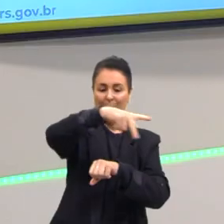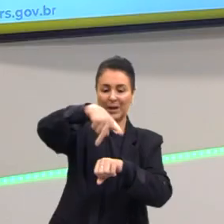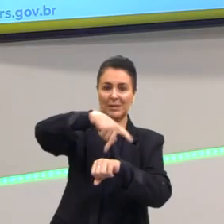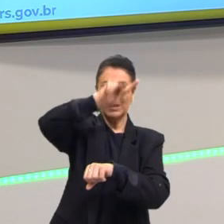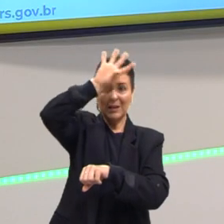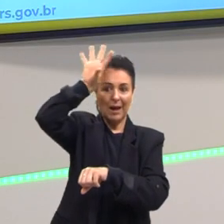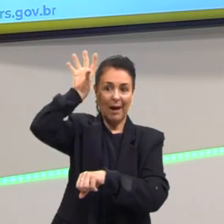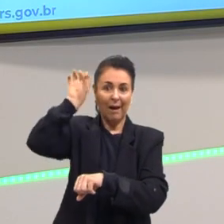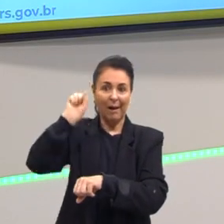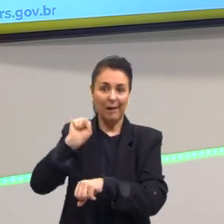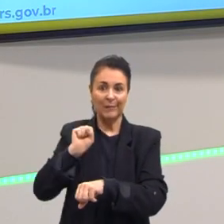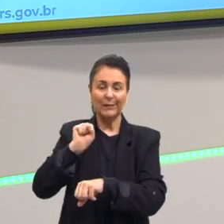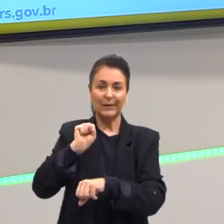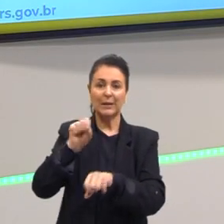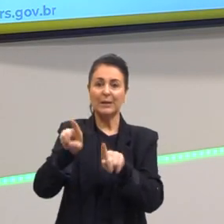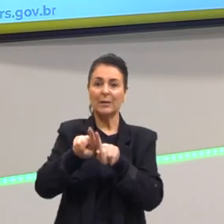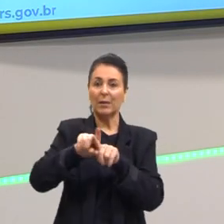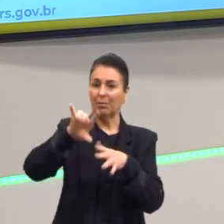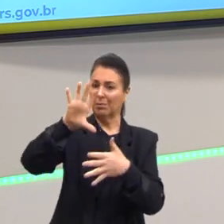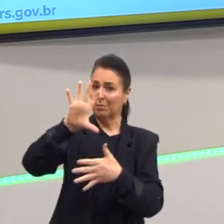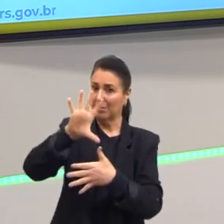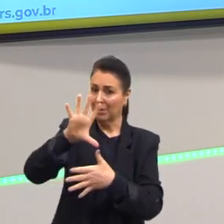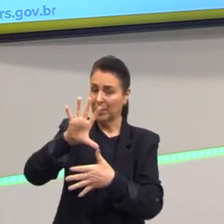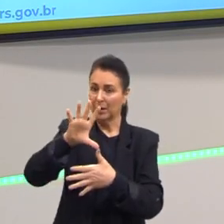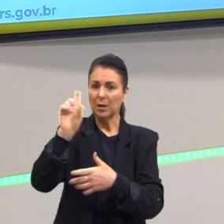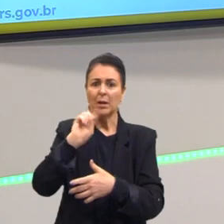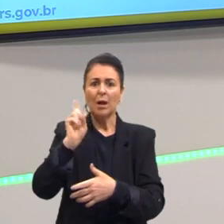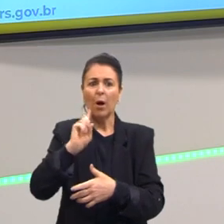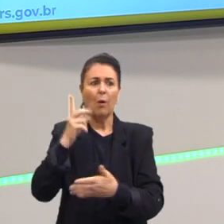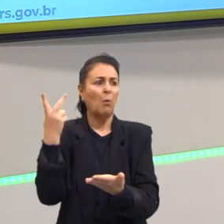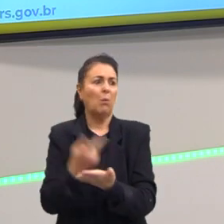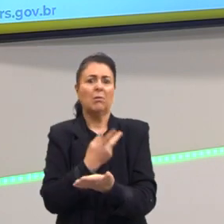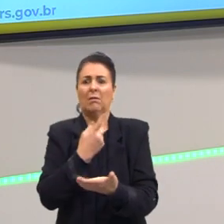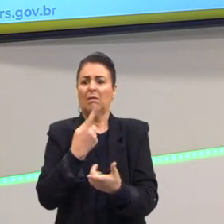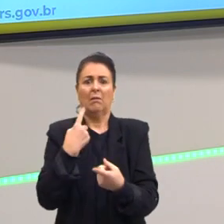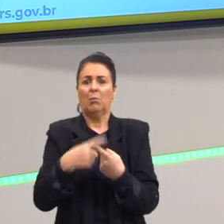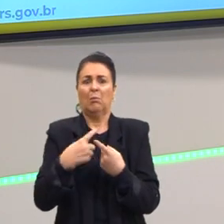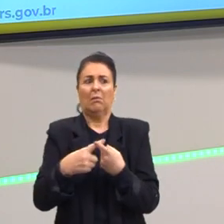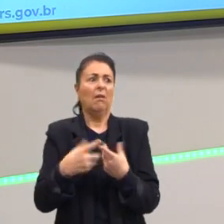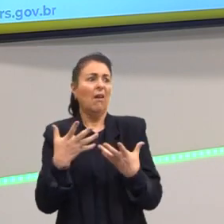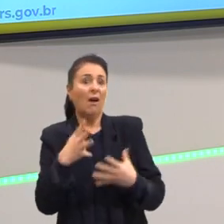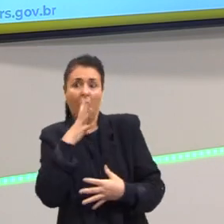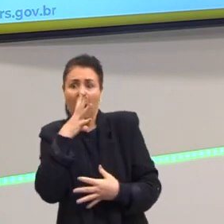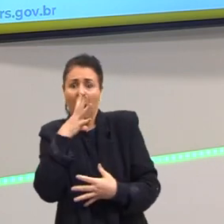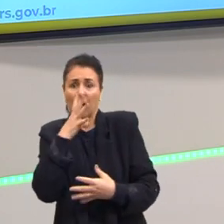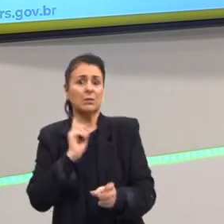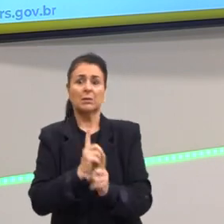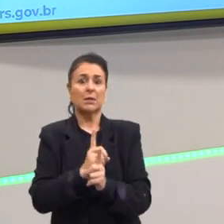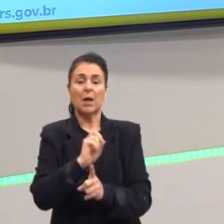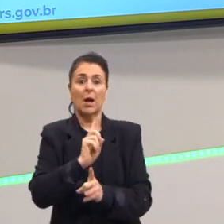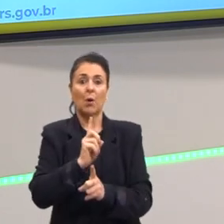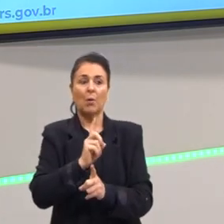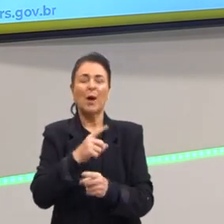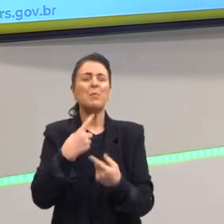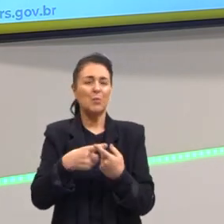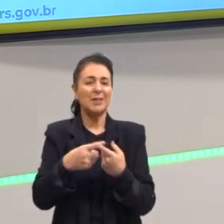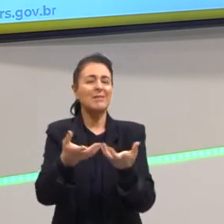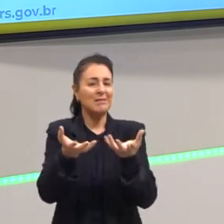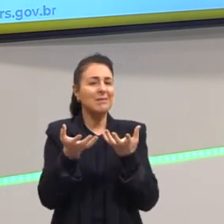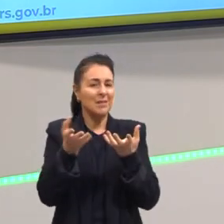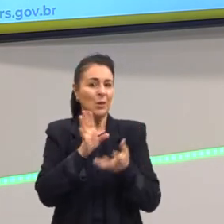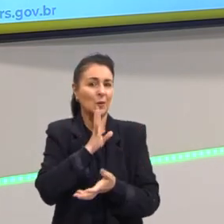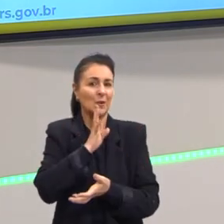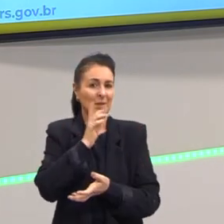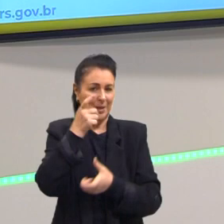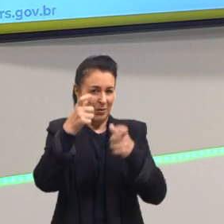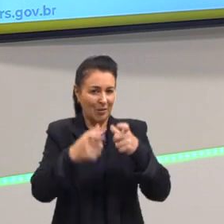forma alguma, isso ocorreu por acaso. Há uma intenção em descobrir. Qual era o propósito dessas navegações? O